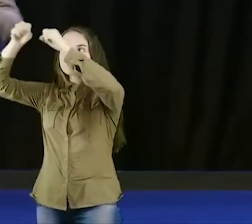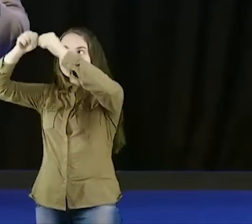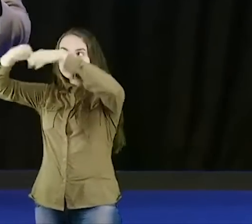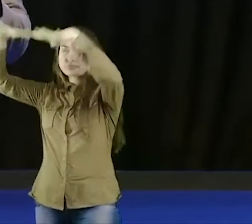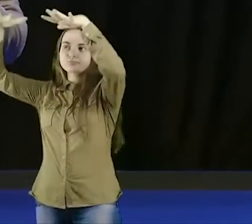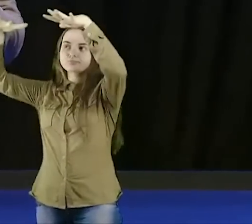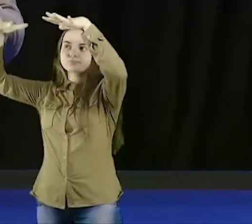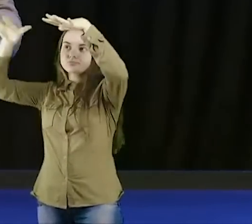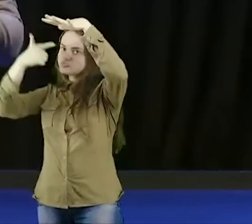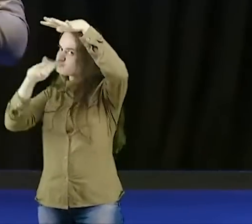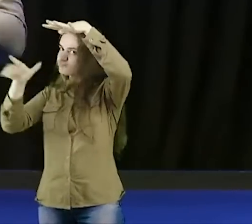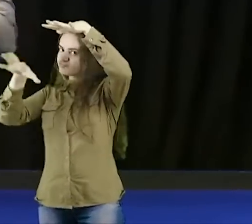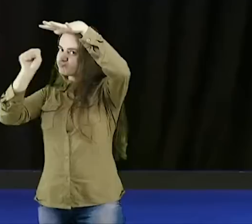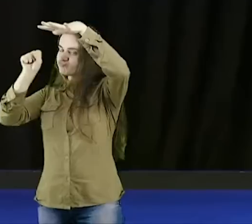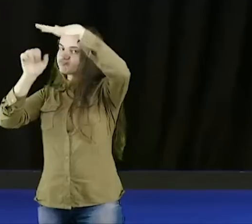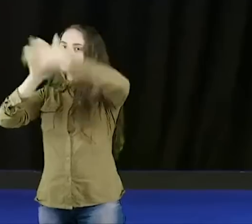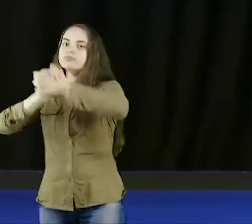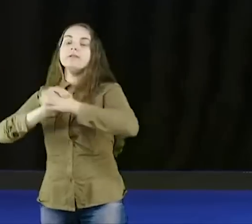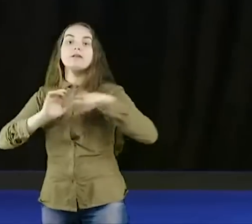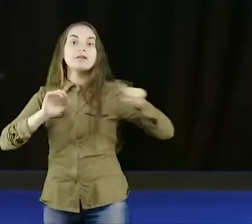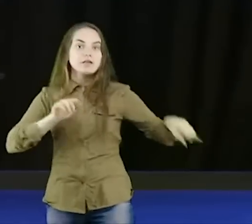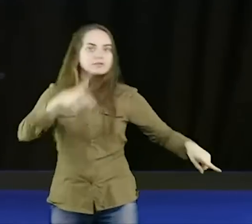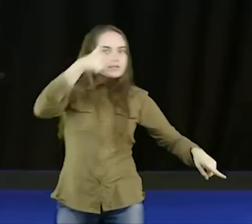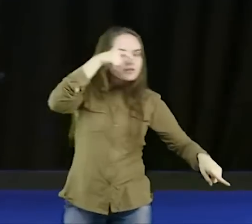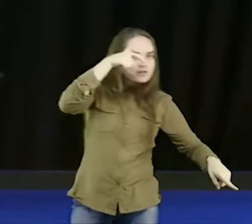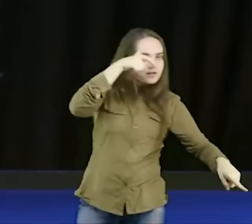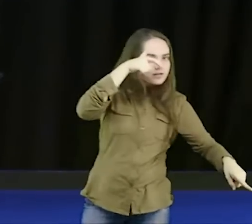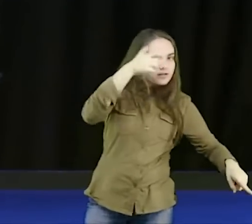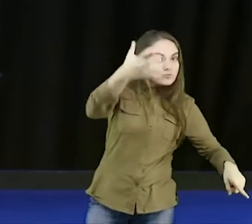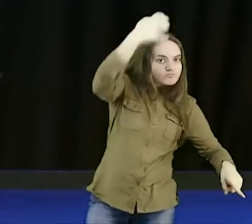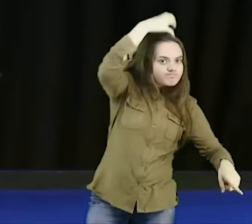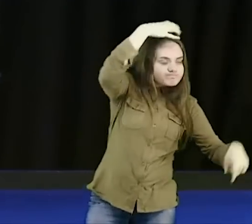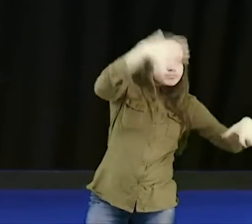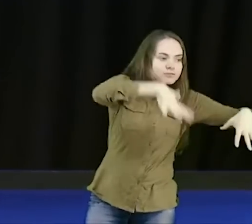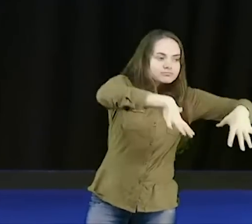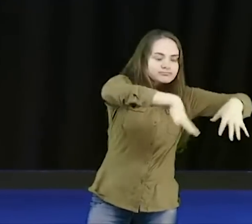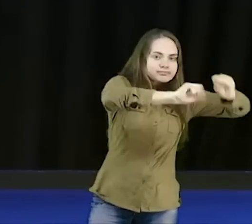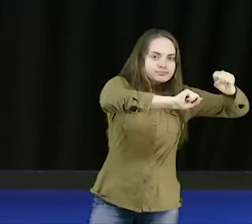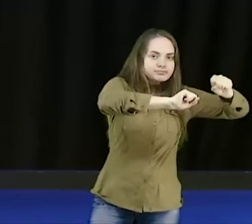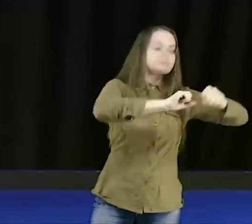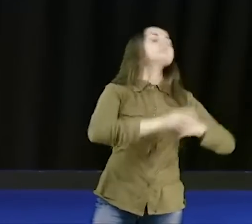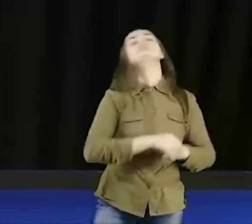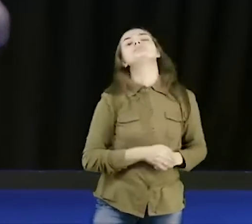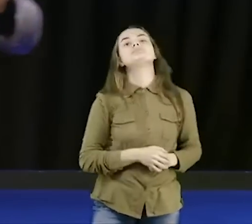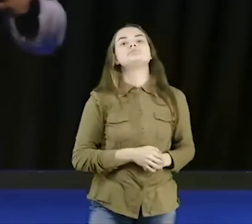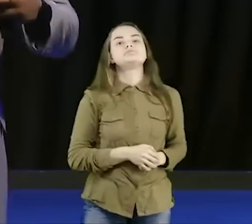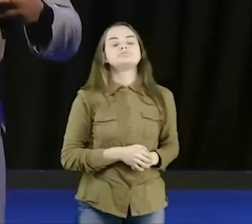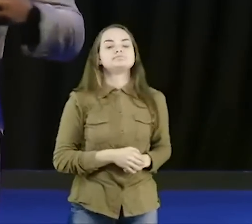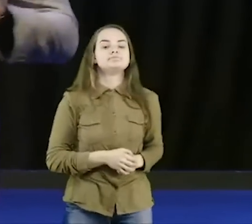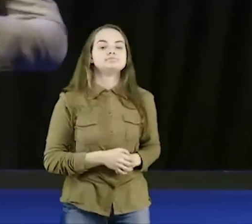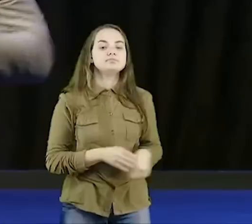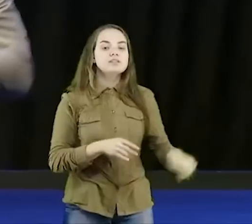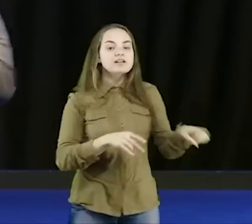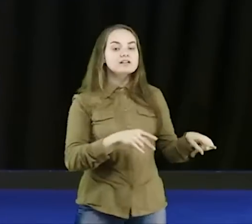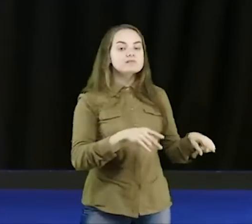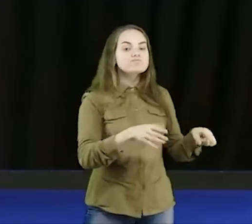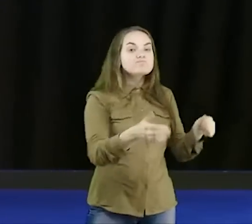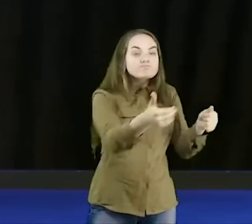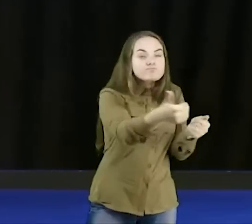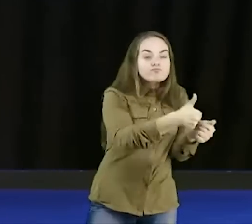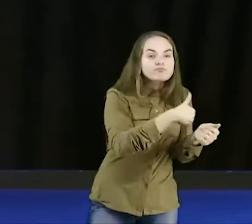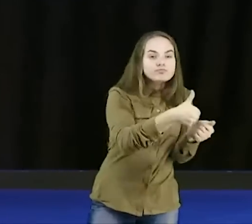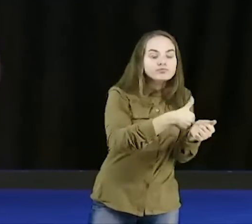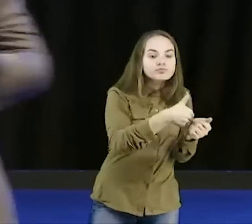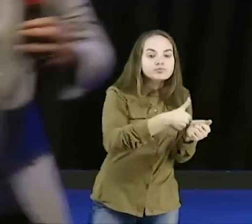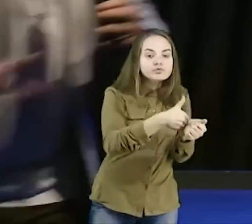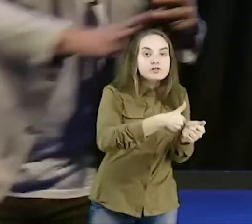Satanás, ele é o príncipe das trevas, entenderam isso? É escuridão, o lugar dele, ele fica num segredo,